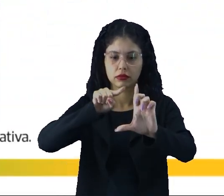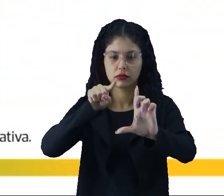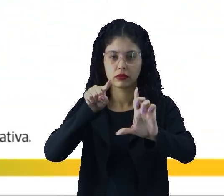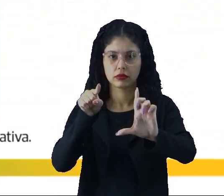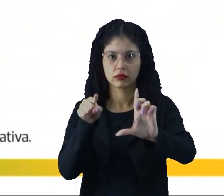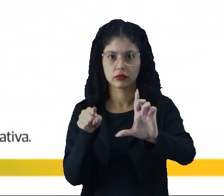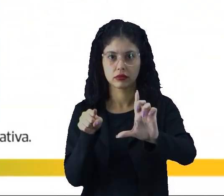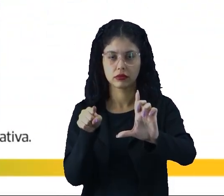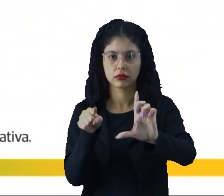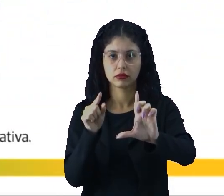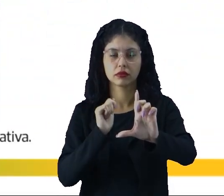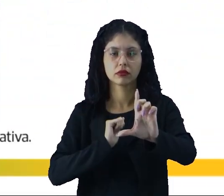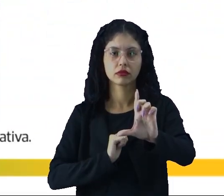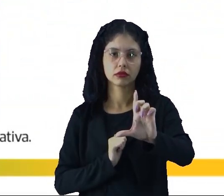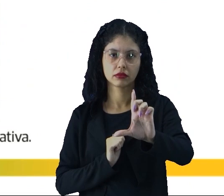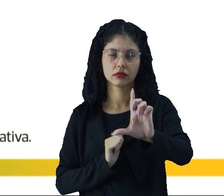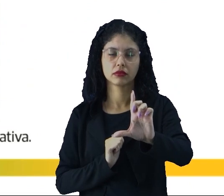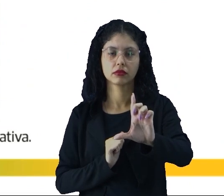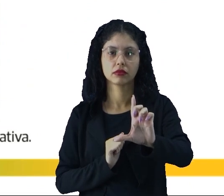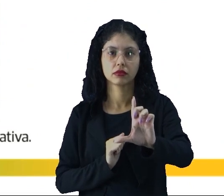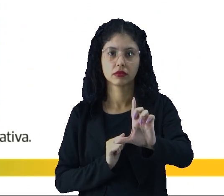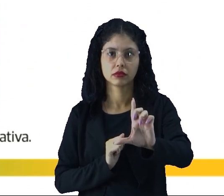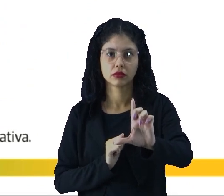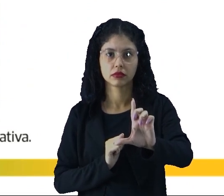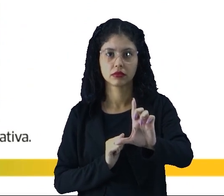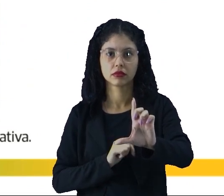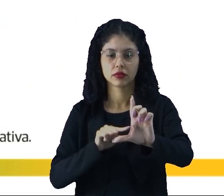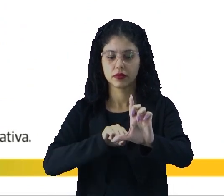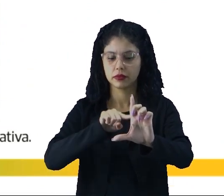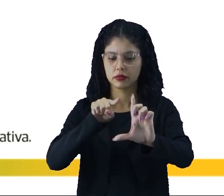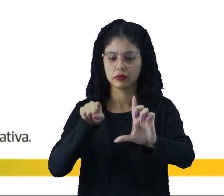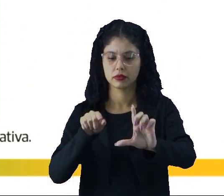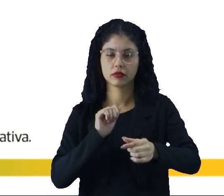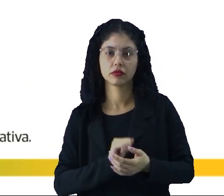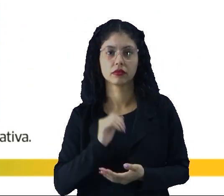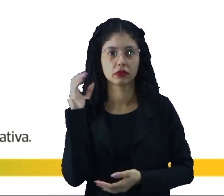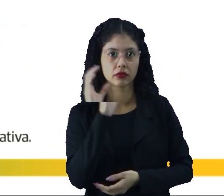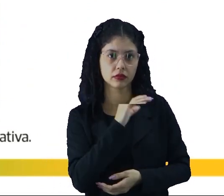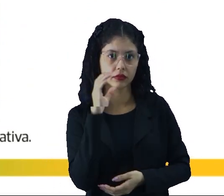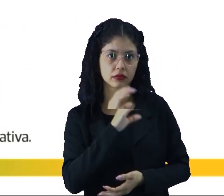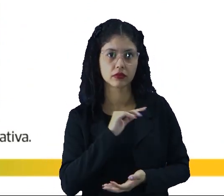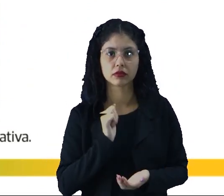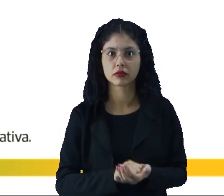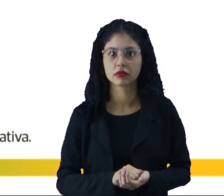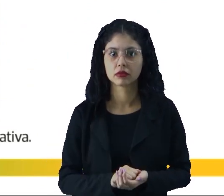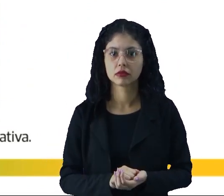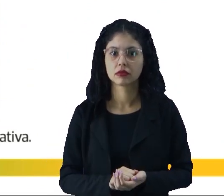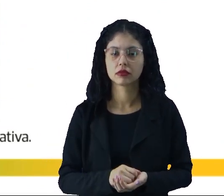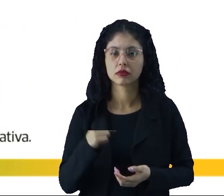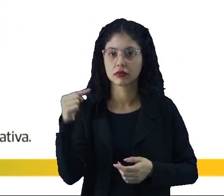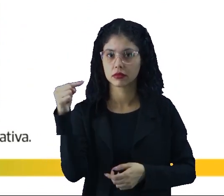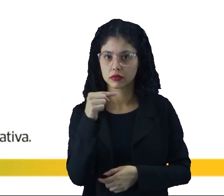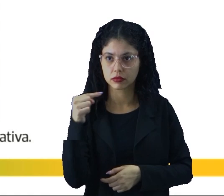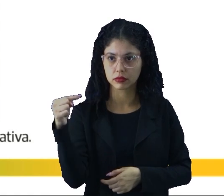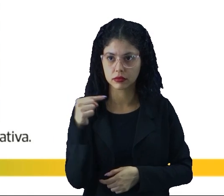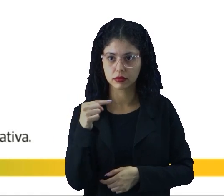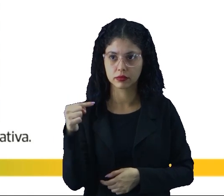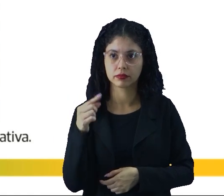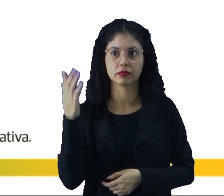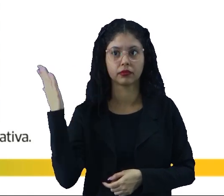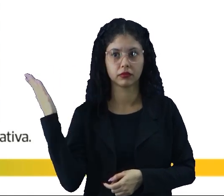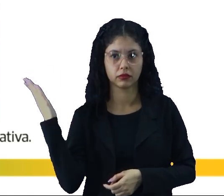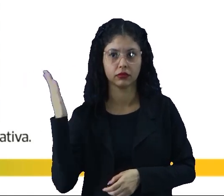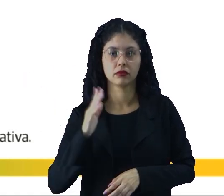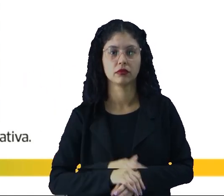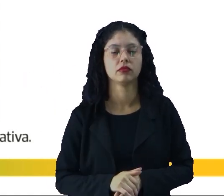a concavidade voltada para baixo. E quando isso acontecer, a aceleração vai ser negativa.